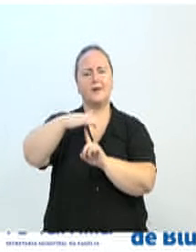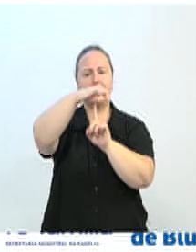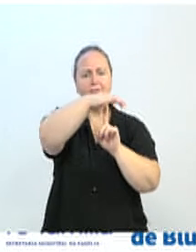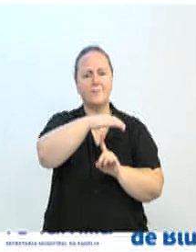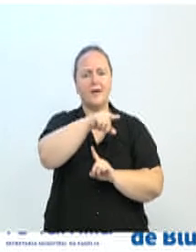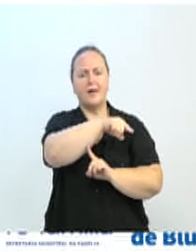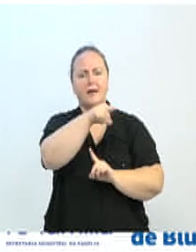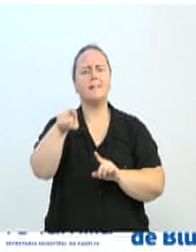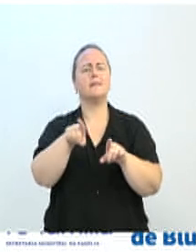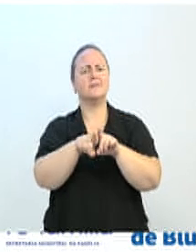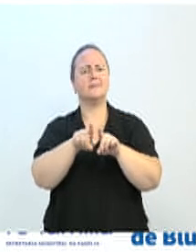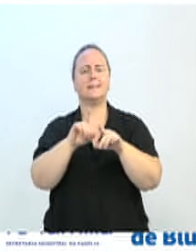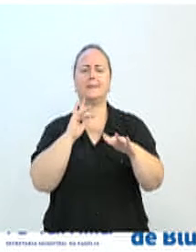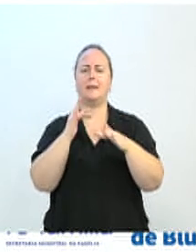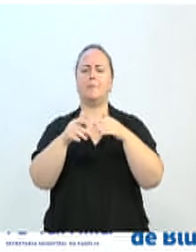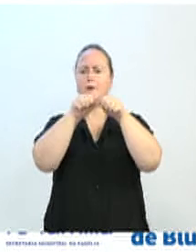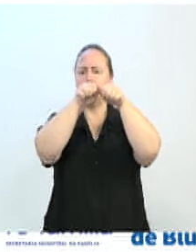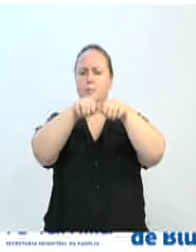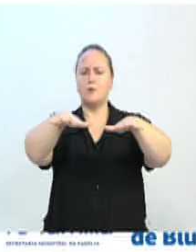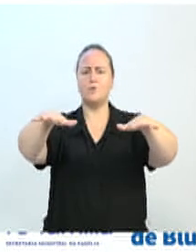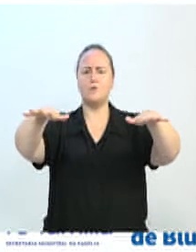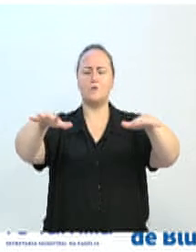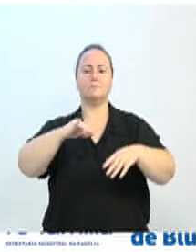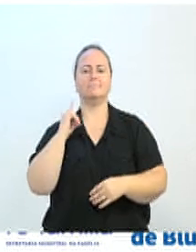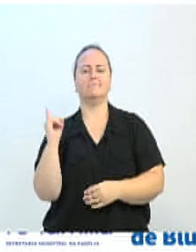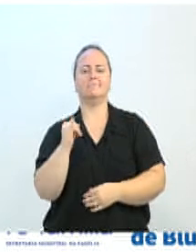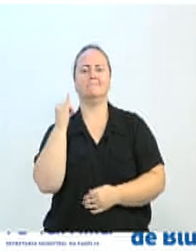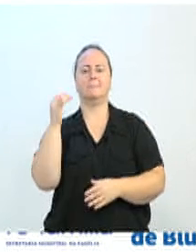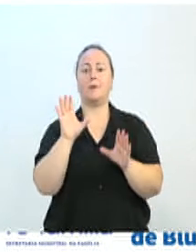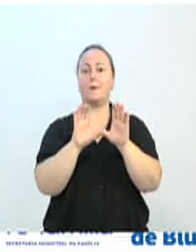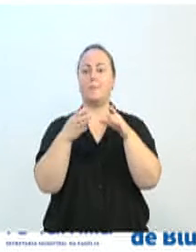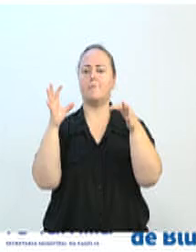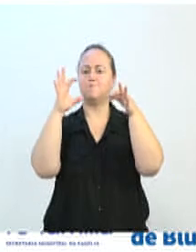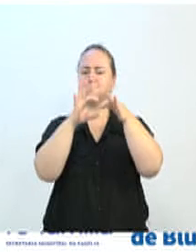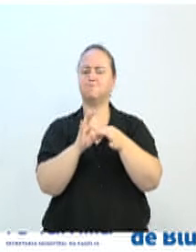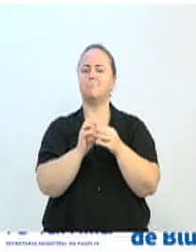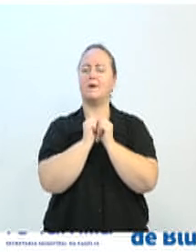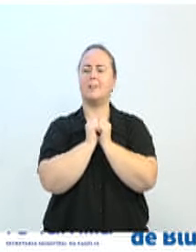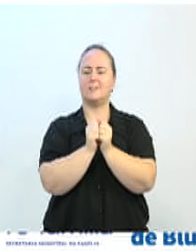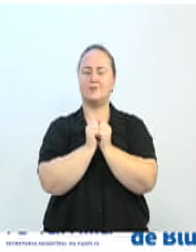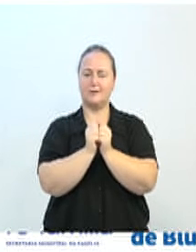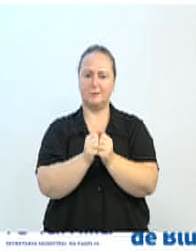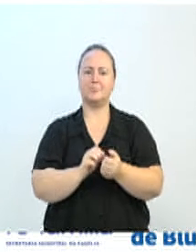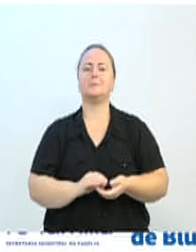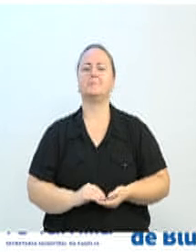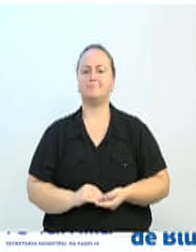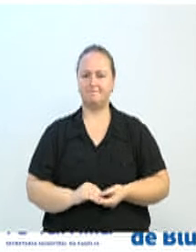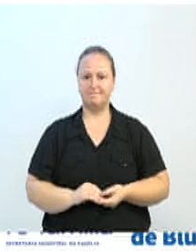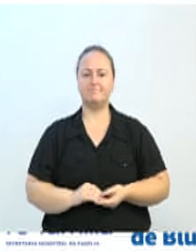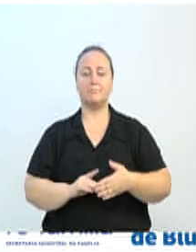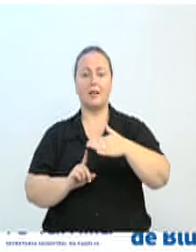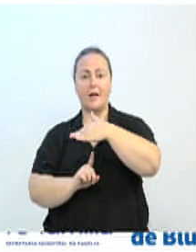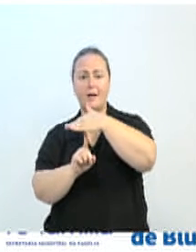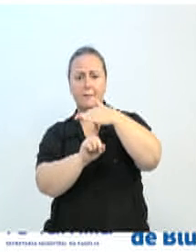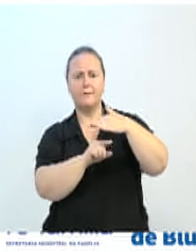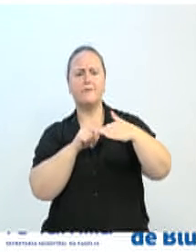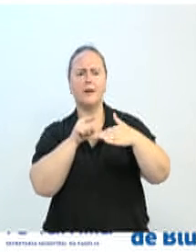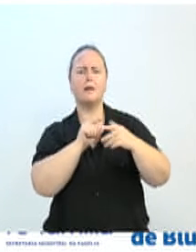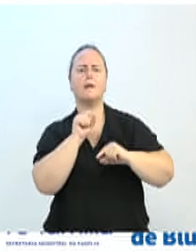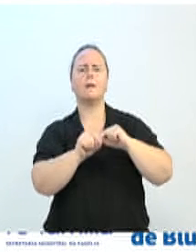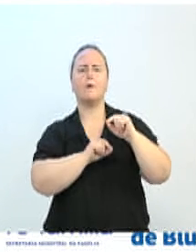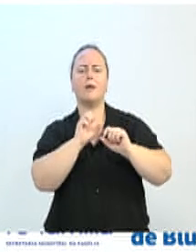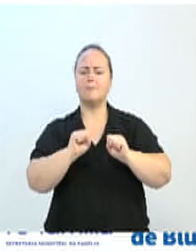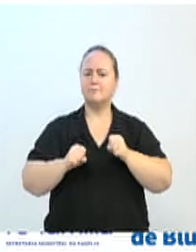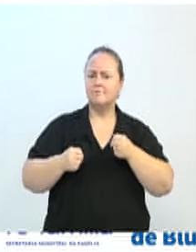redes sociais. É importante para que toda a comunidade se engajem, porque a feira é voltada para o fortalecimento